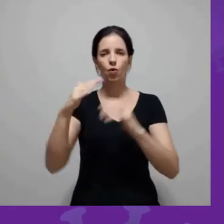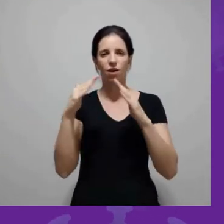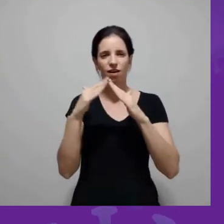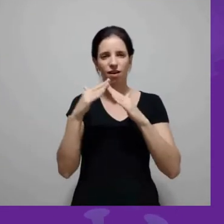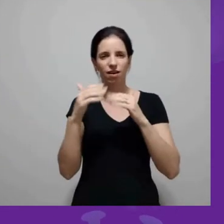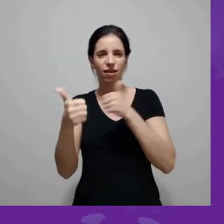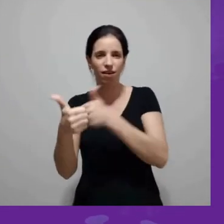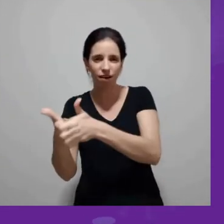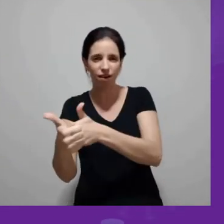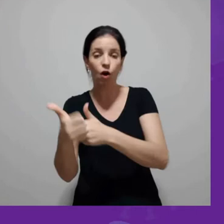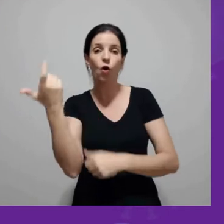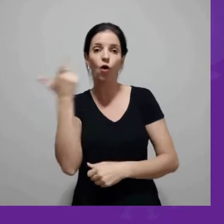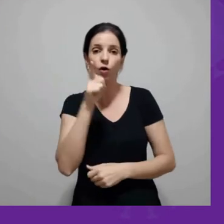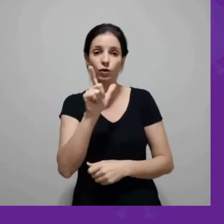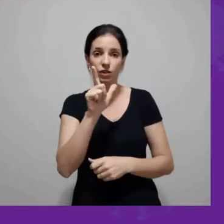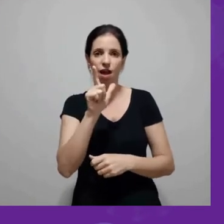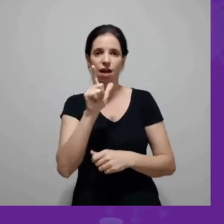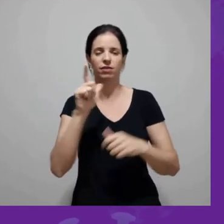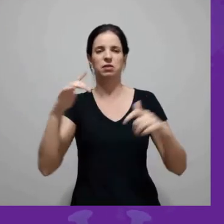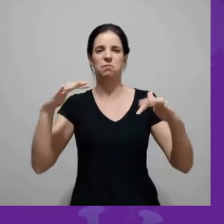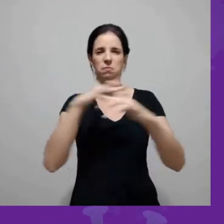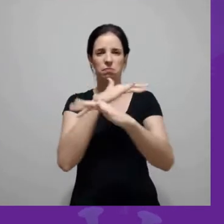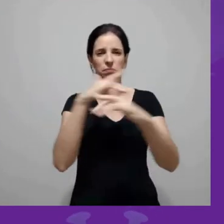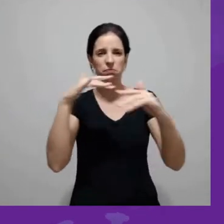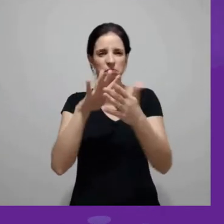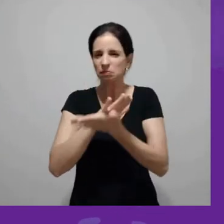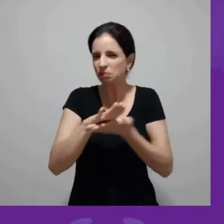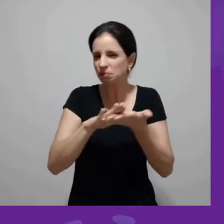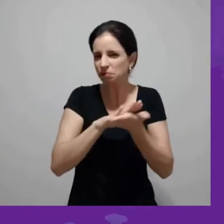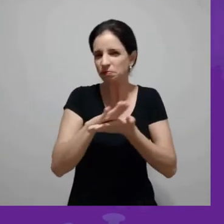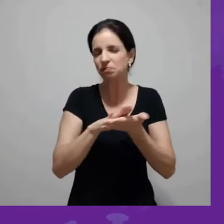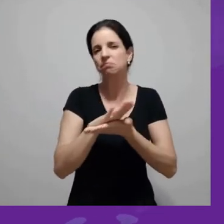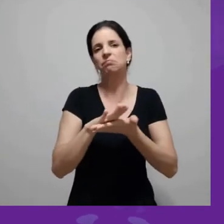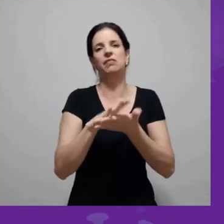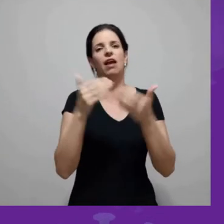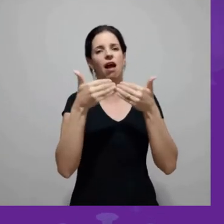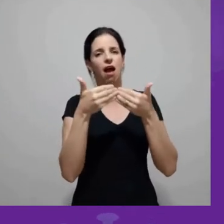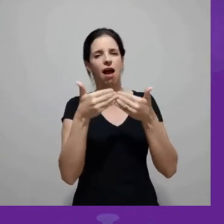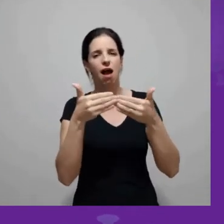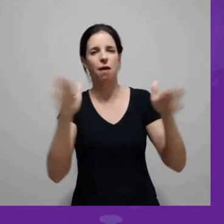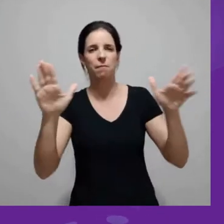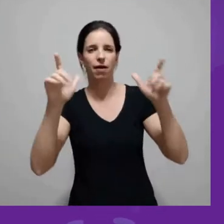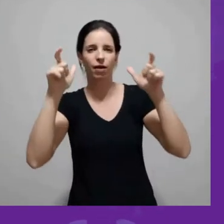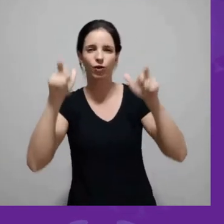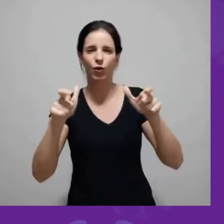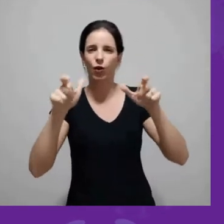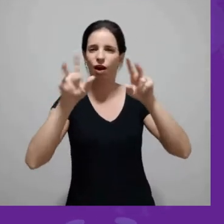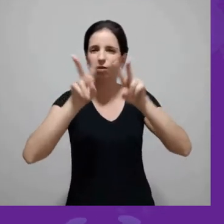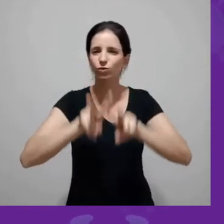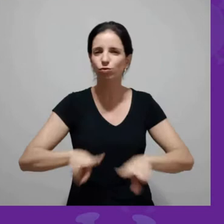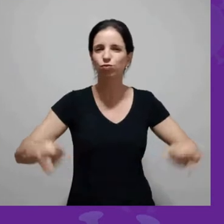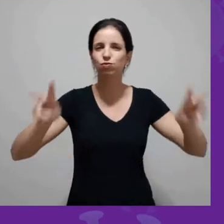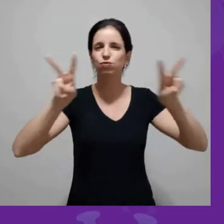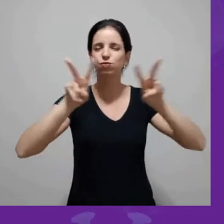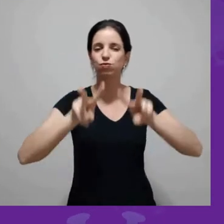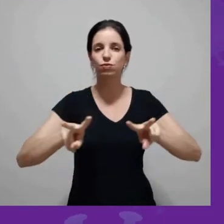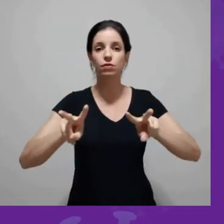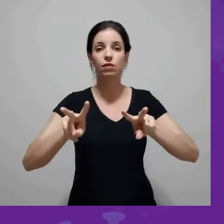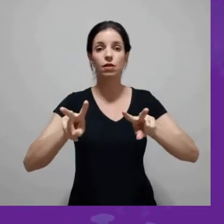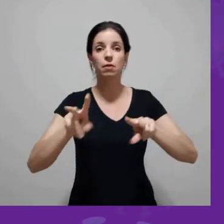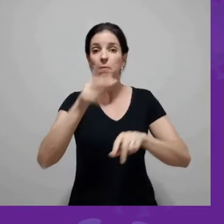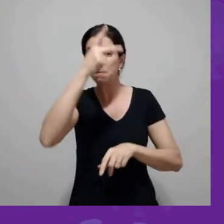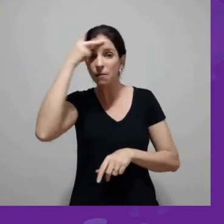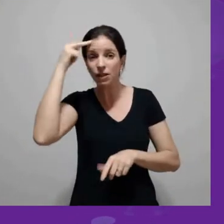perto de casa, em algum lugar em que não tenha movimento, não tenha aglomeração, seja em um lugar aberto, ventilado